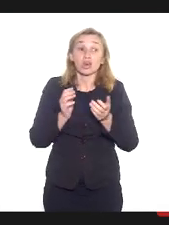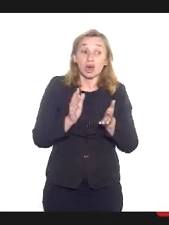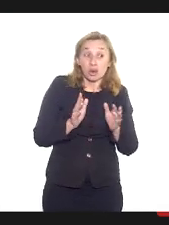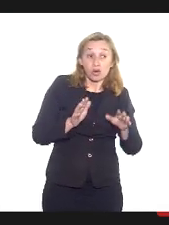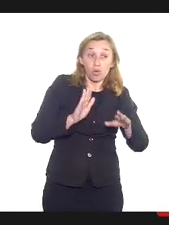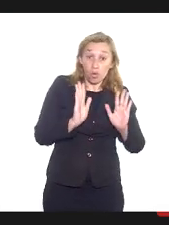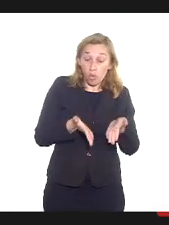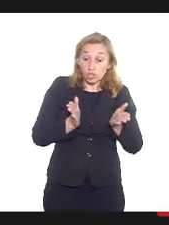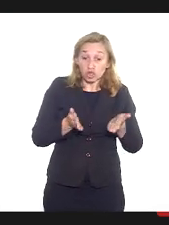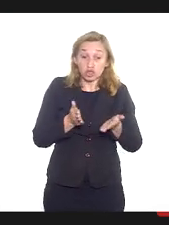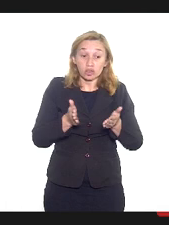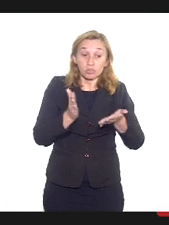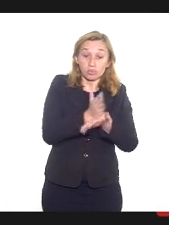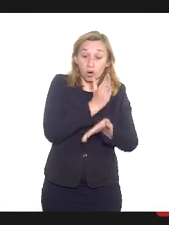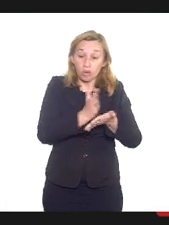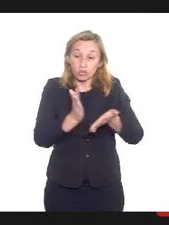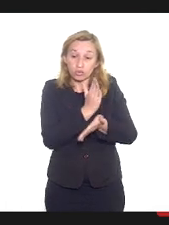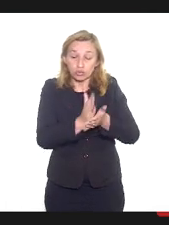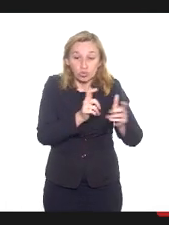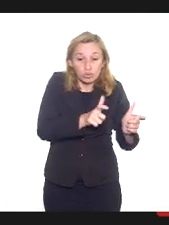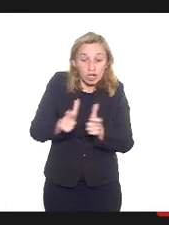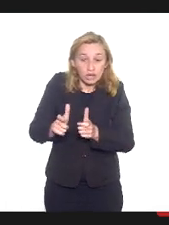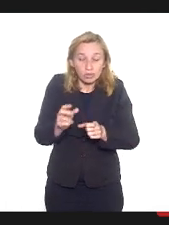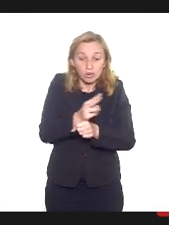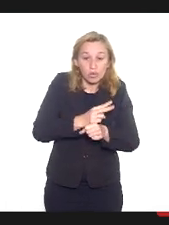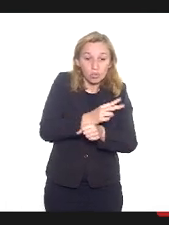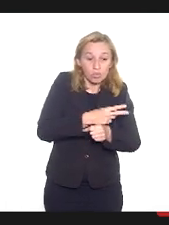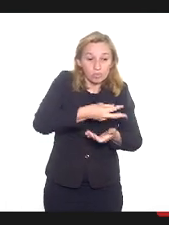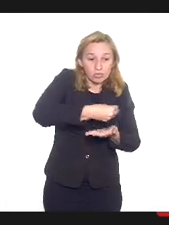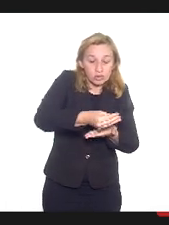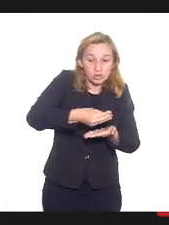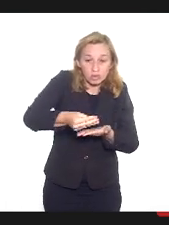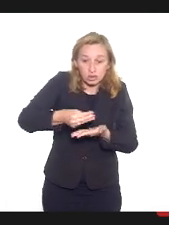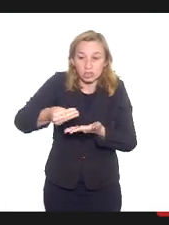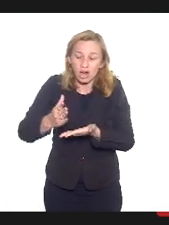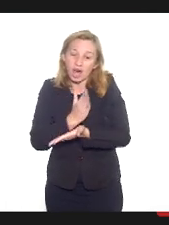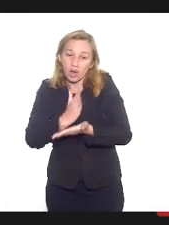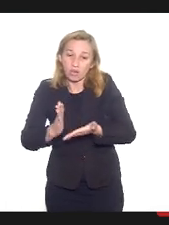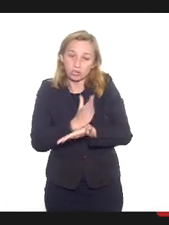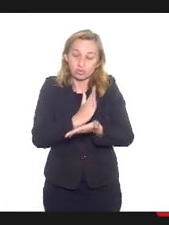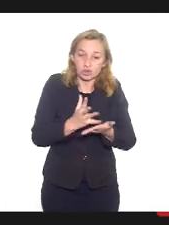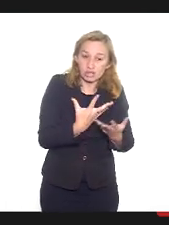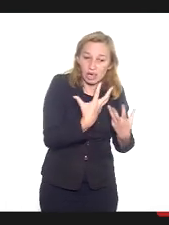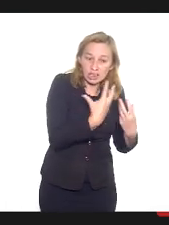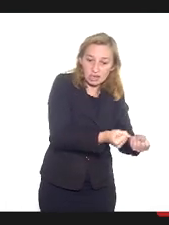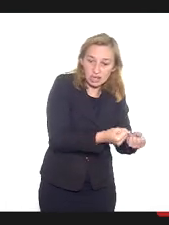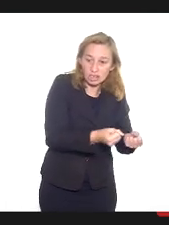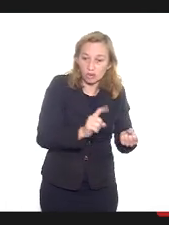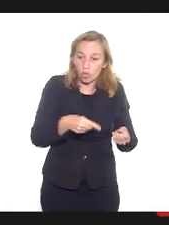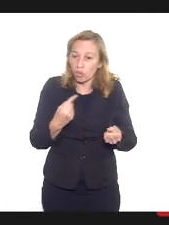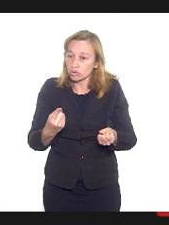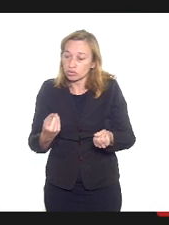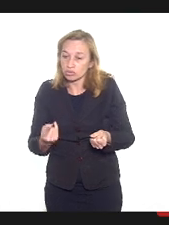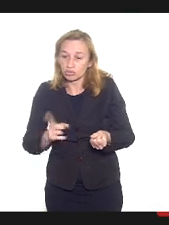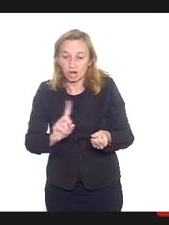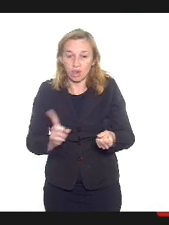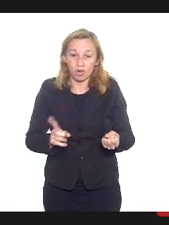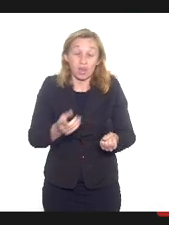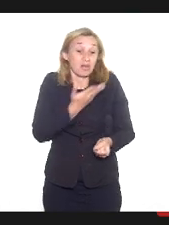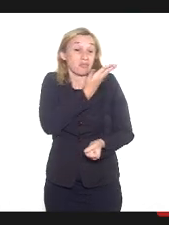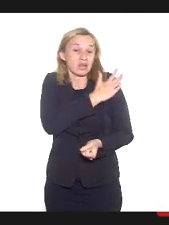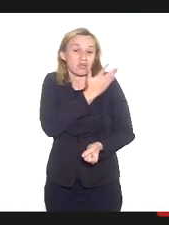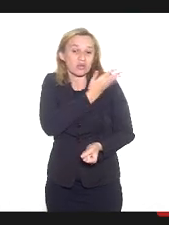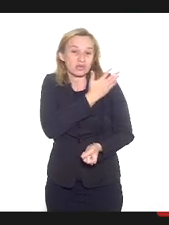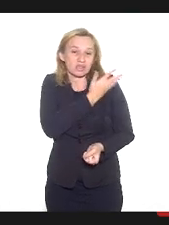porque em muitos lugares mesmo nas ruas havia uma resistência preconceituosa, priorística contra